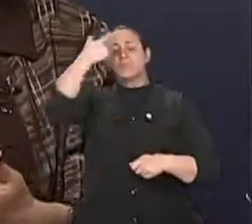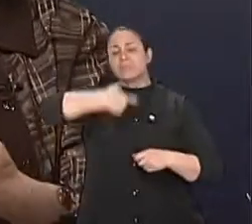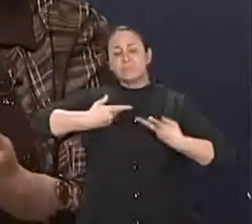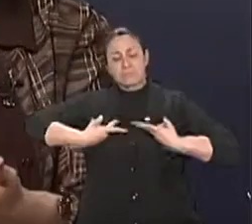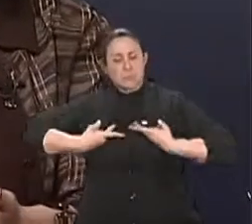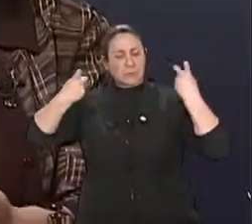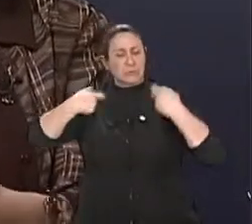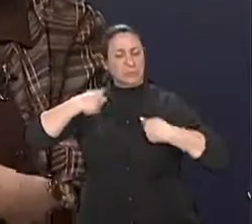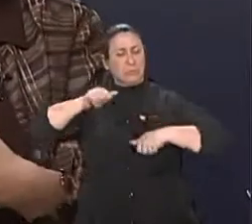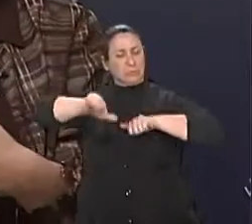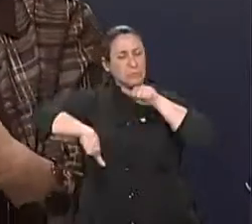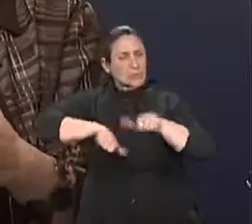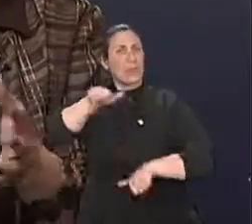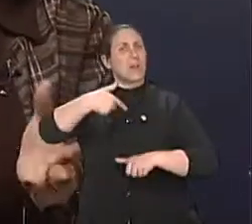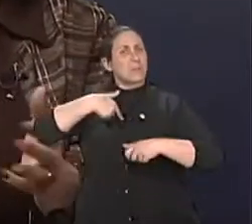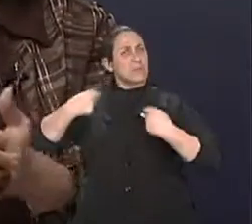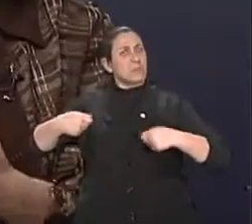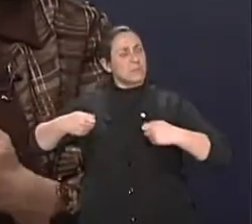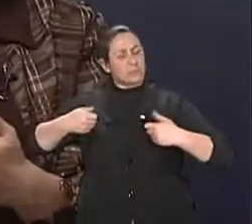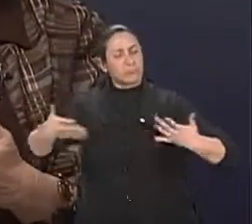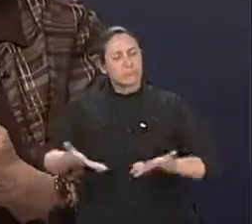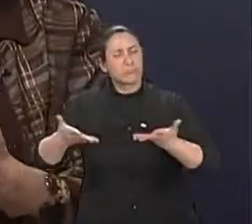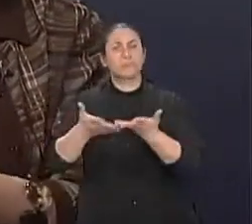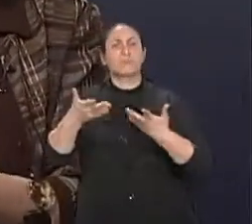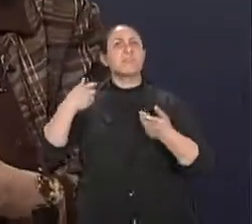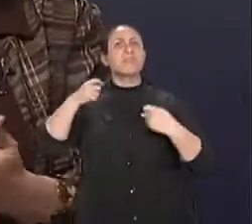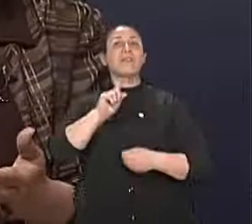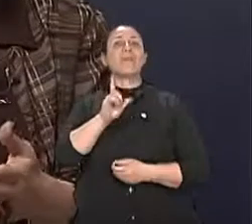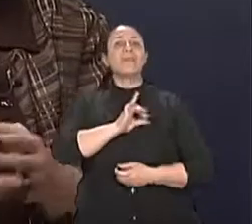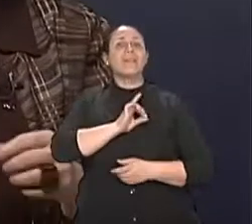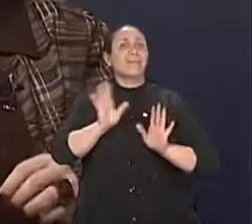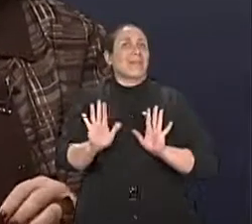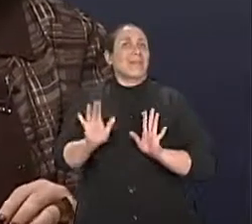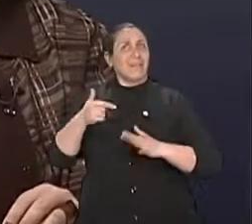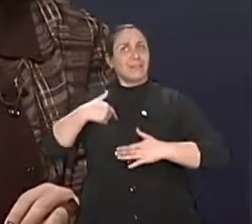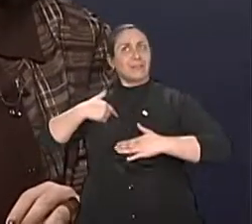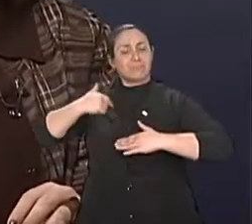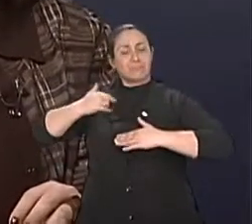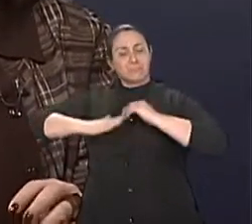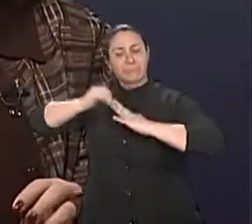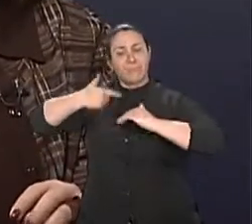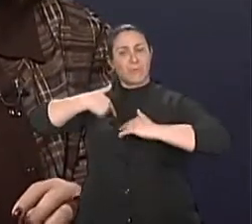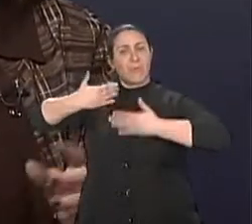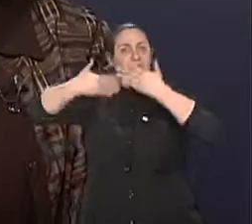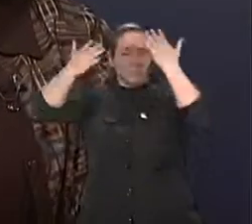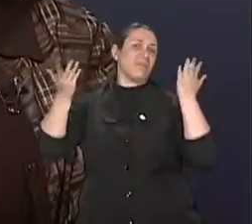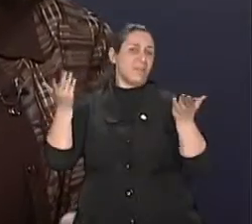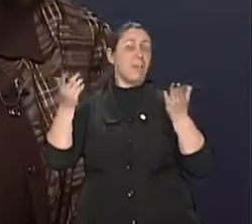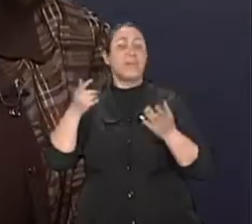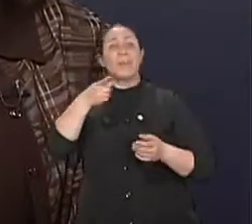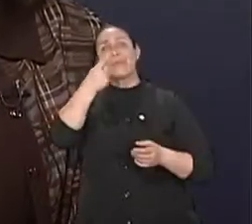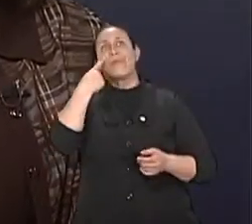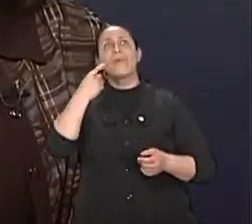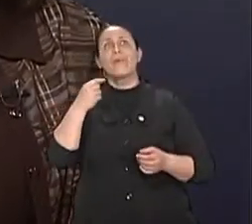que precisa investir, que não tenha medo de crescer, de enfrentar. Eu li um dos